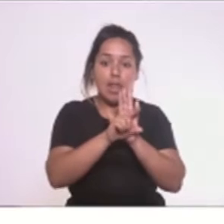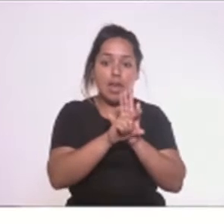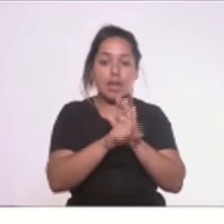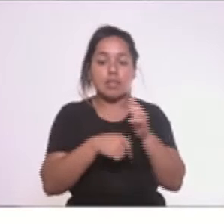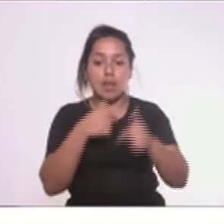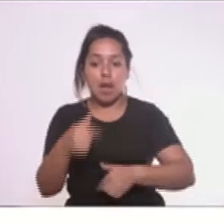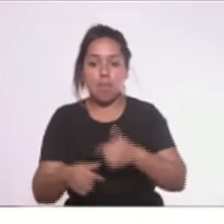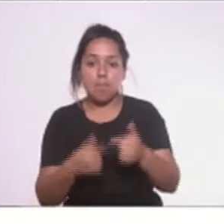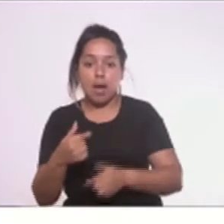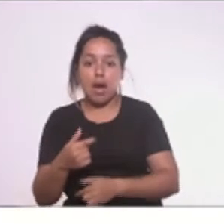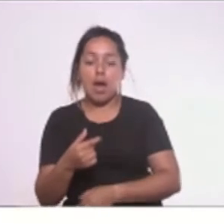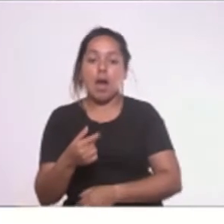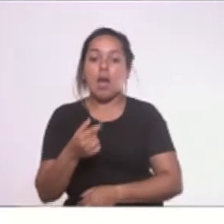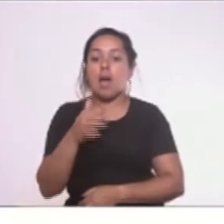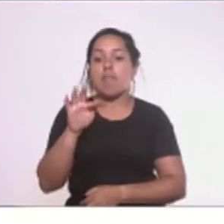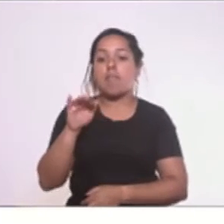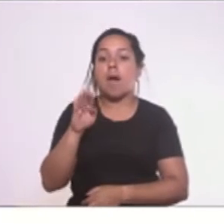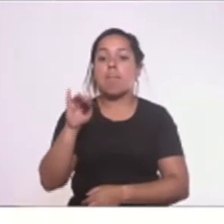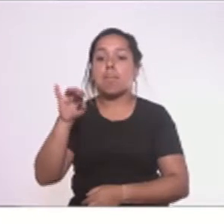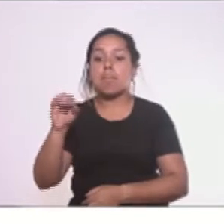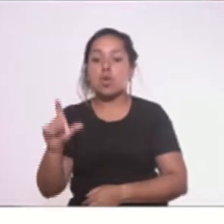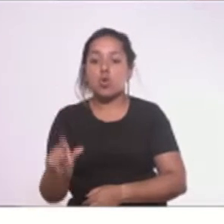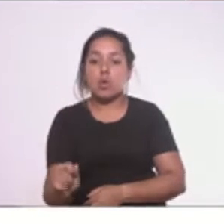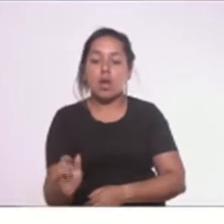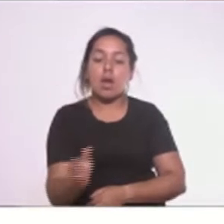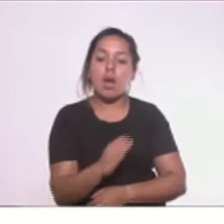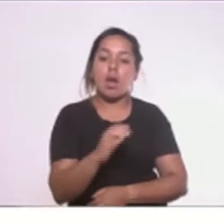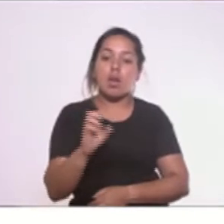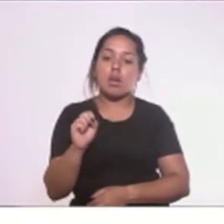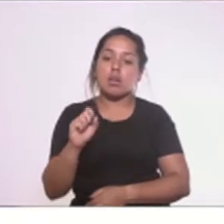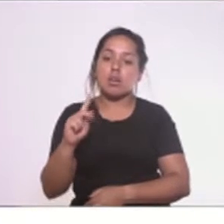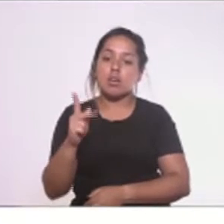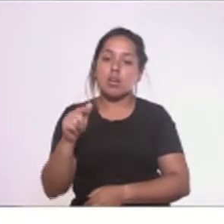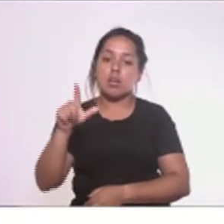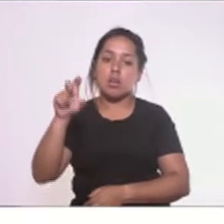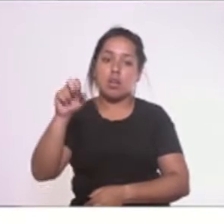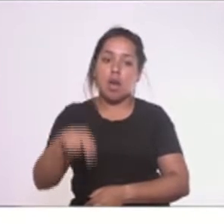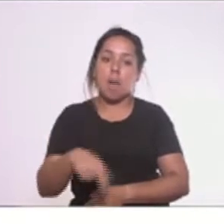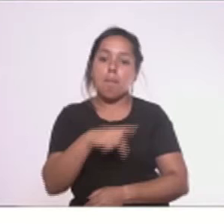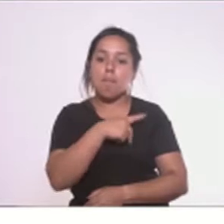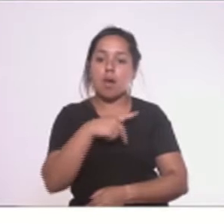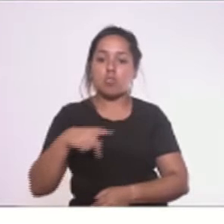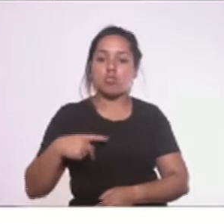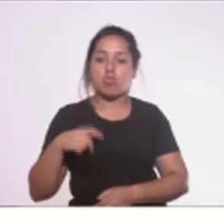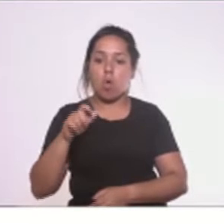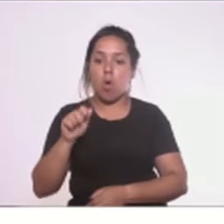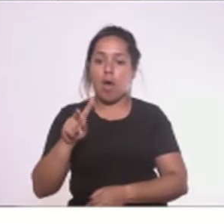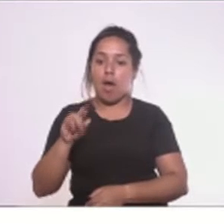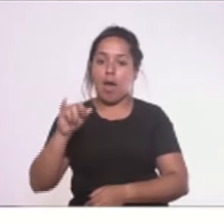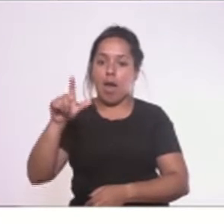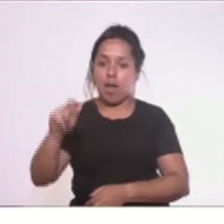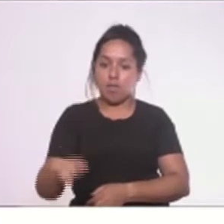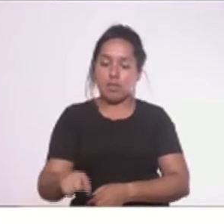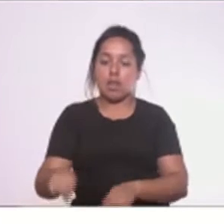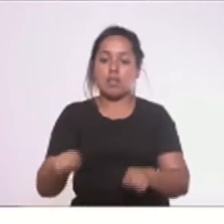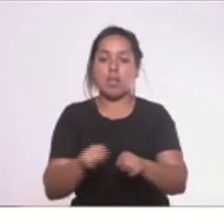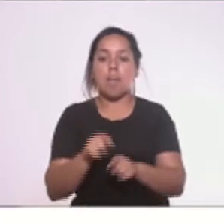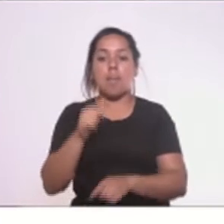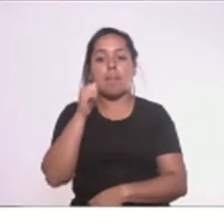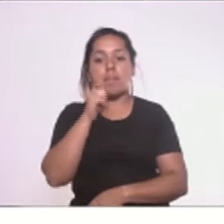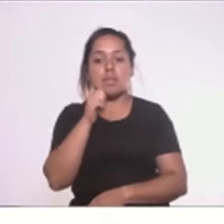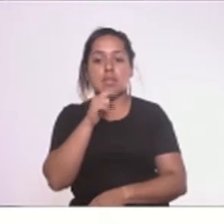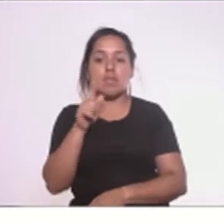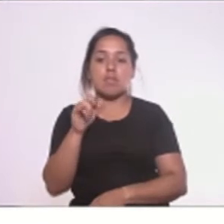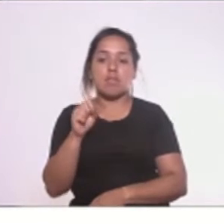Ana, Fabiola, Felipe, Shalom, Robertinho, Leandro, Osvaldo, Pastor Ávila, Maria, Gisele, Macabu, o Mário,